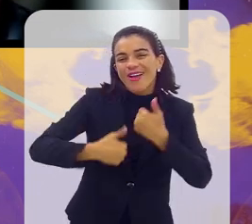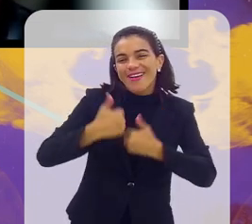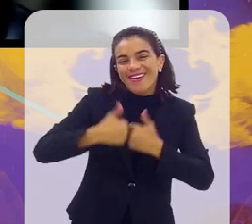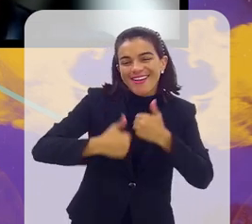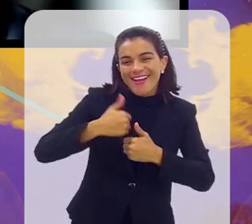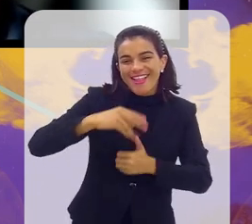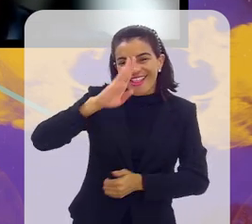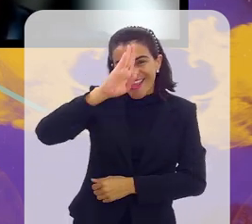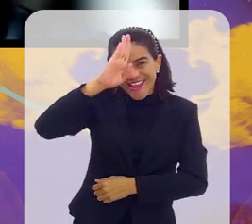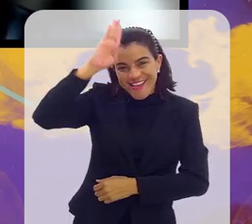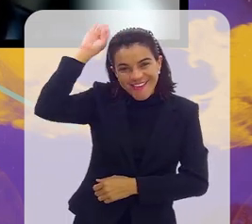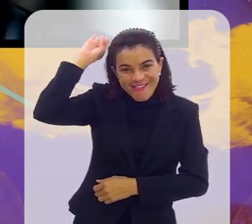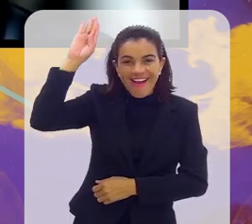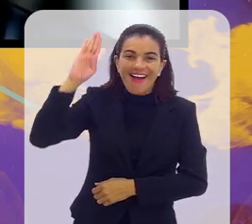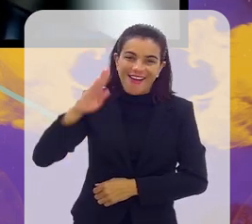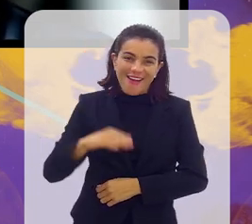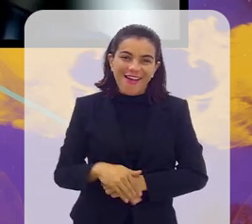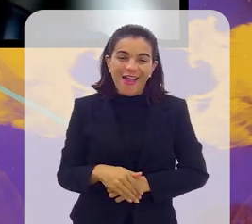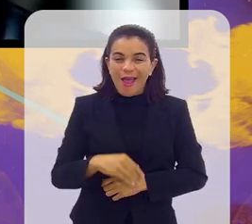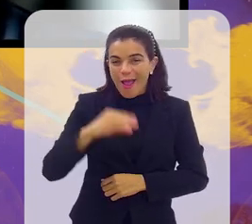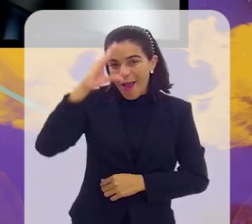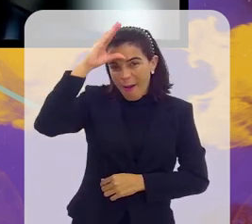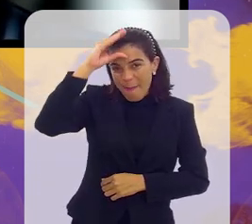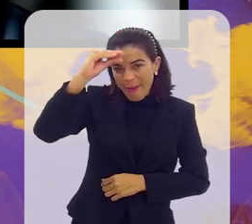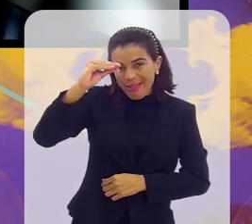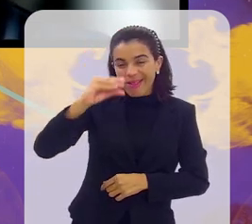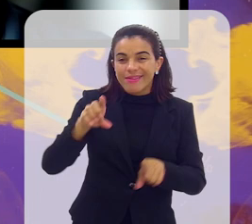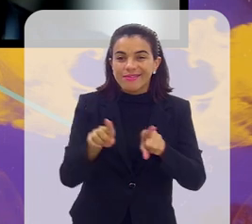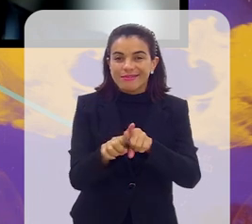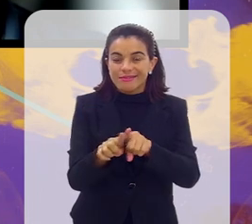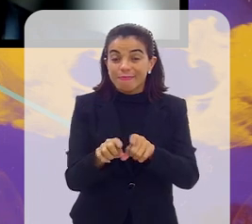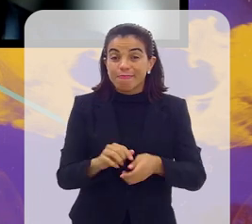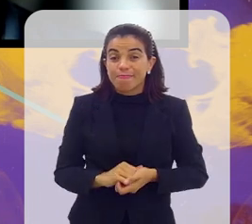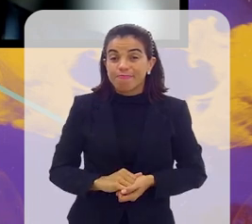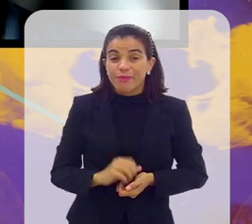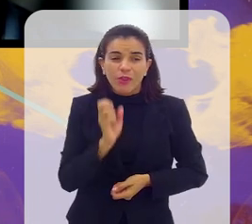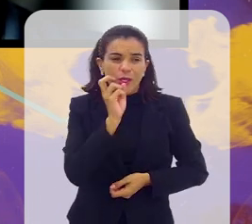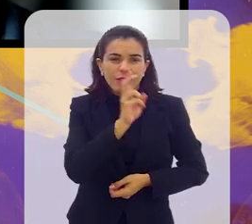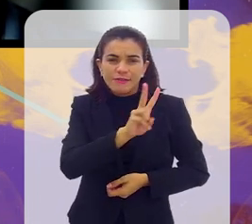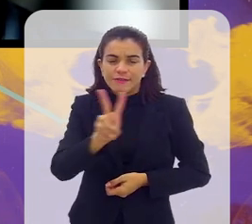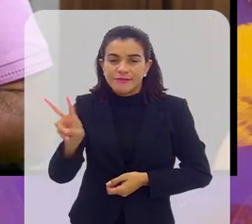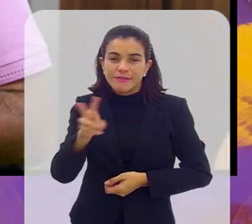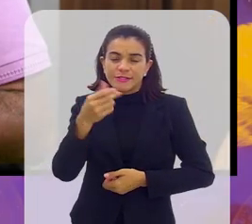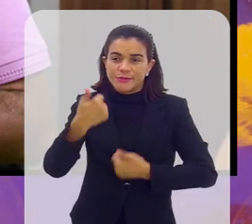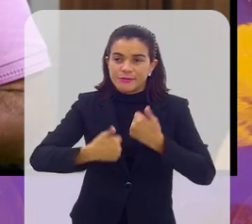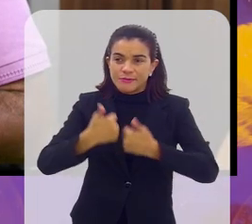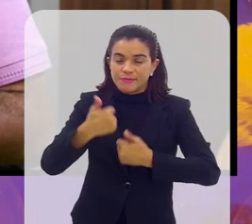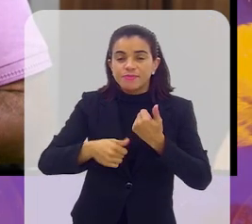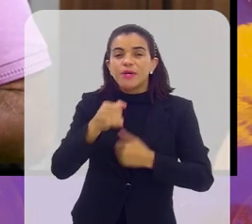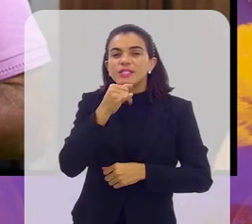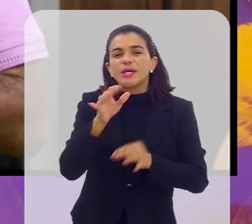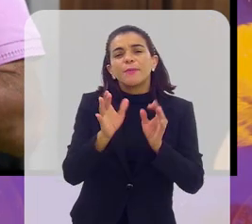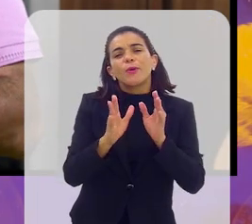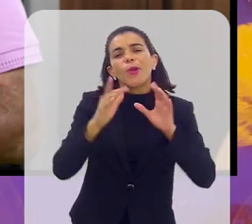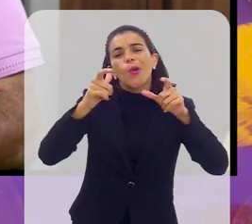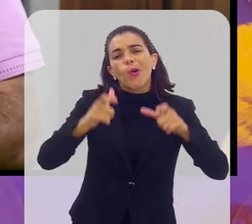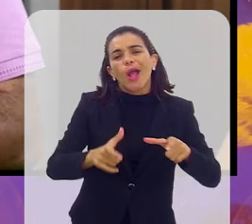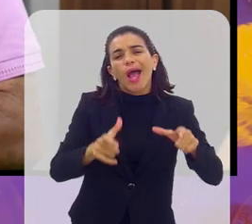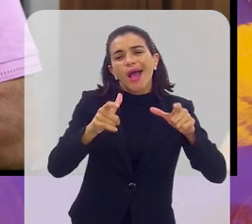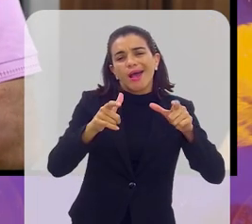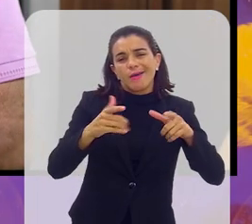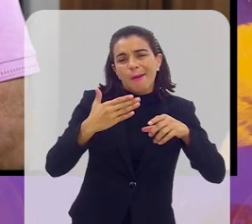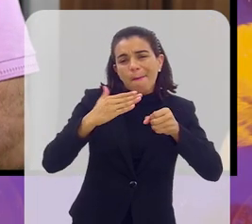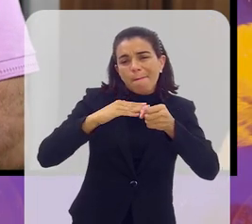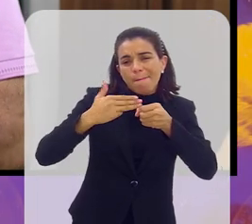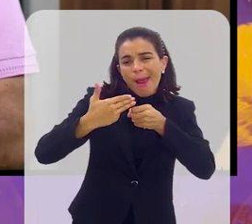futebol brasileiro. É, porque o que a gente vê pela história do nosso futebol, por exemplo, no subúrbio